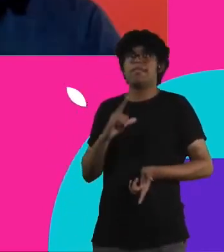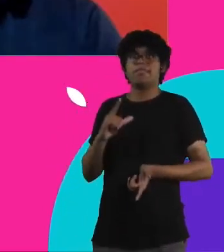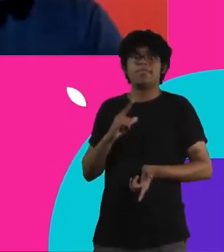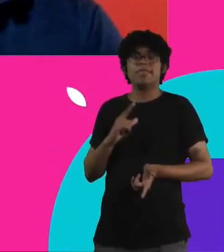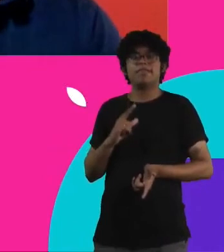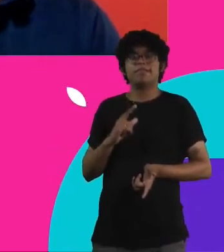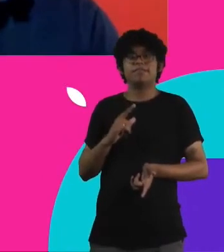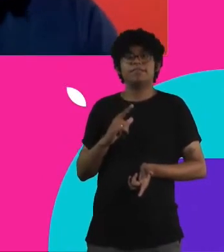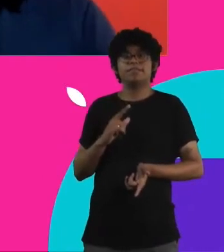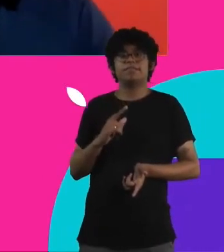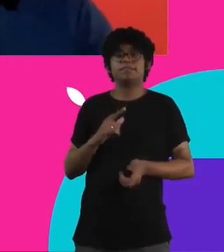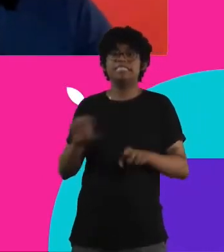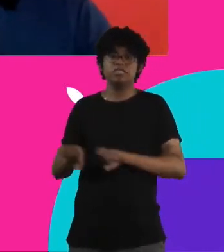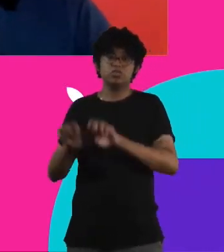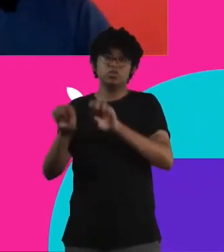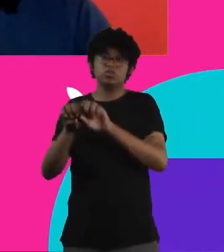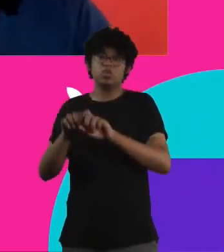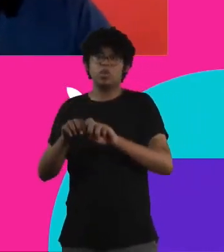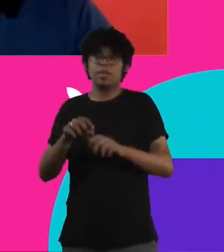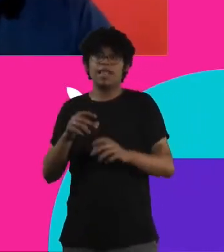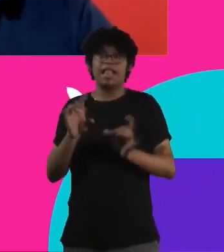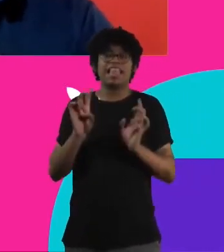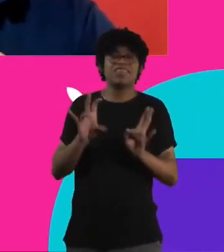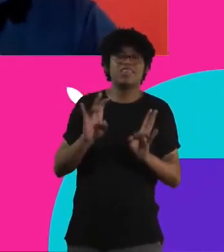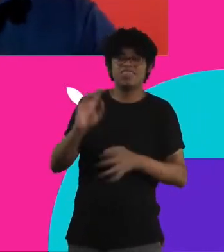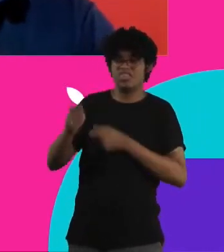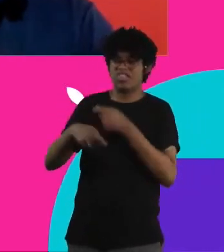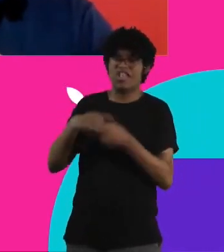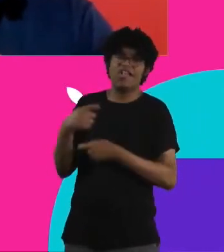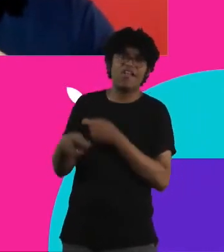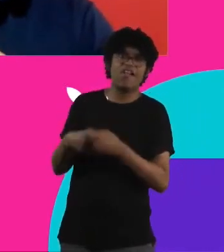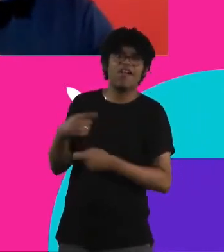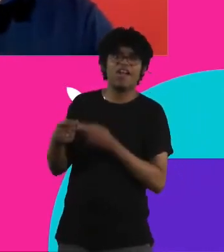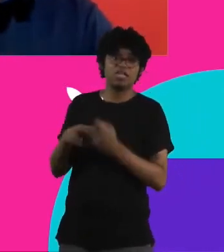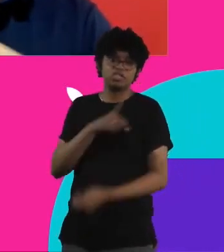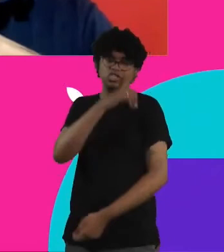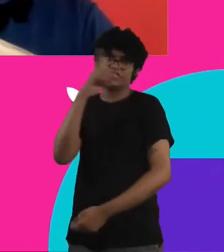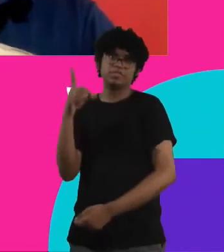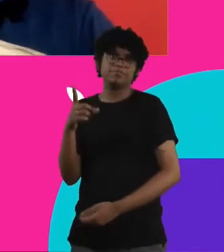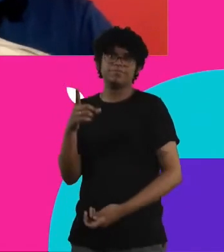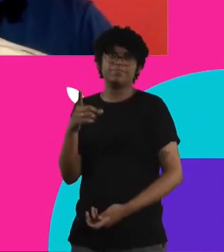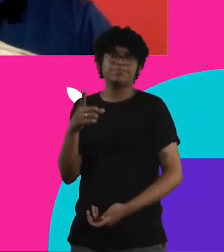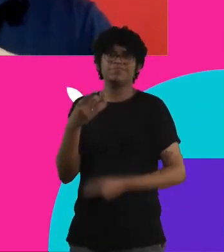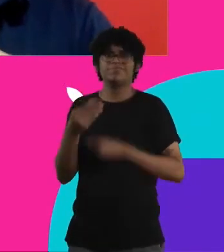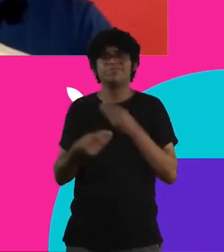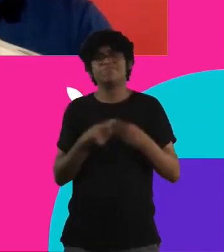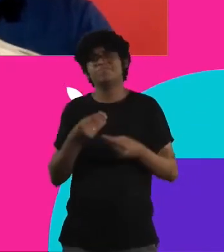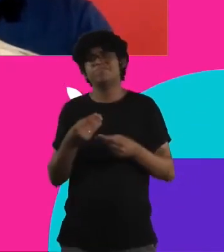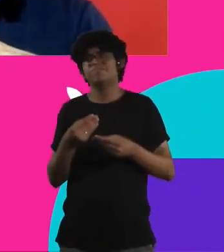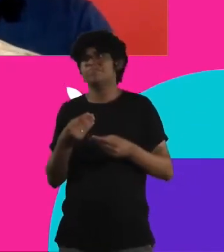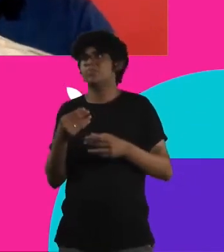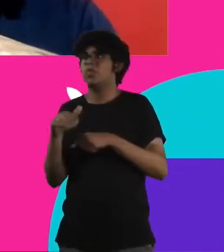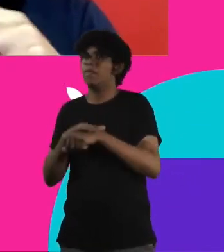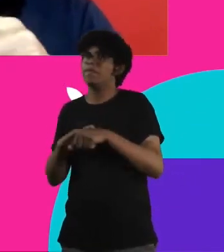de drogas sendo comercializadas na rua à luz do dia. Quais são esses entraves e quais são os diálogos que eu